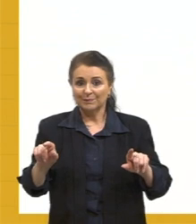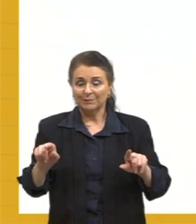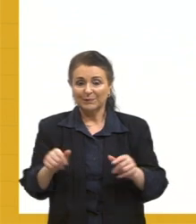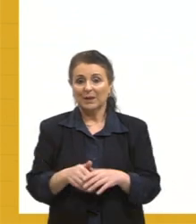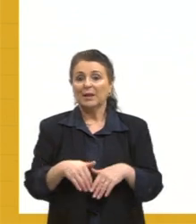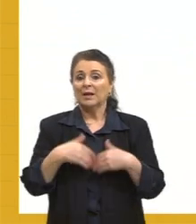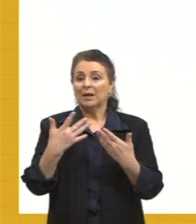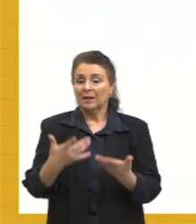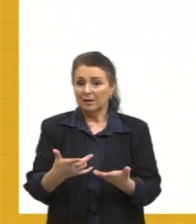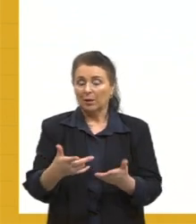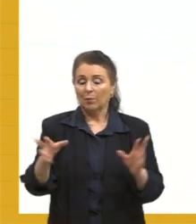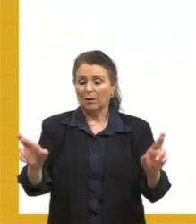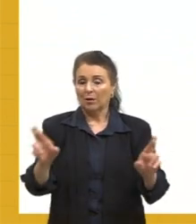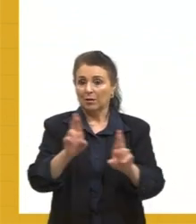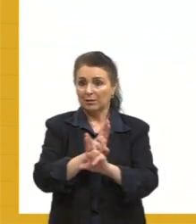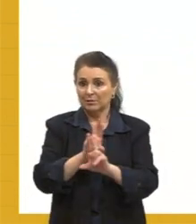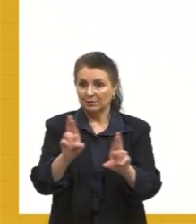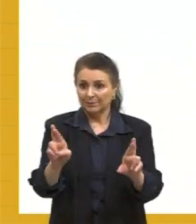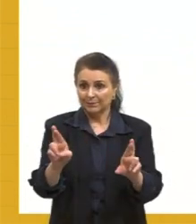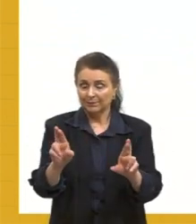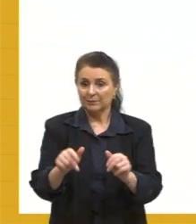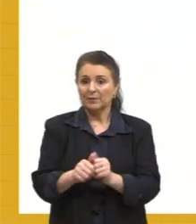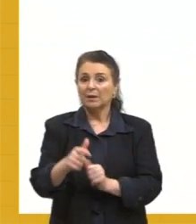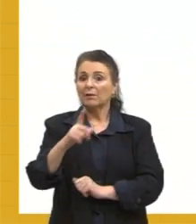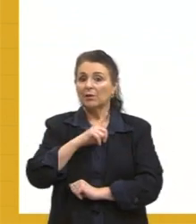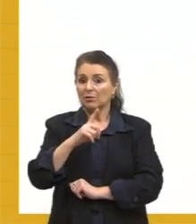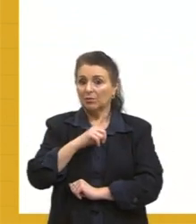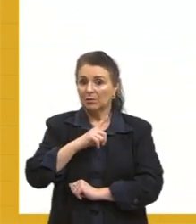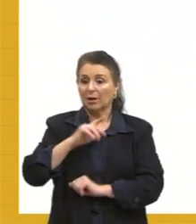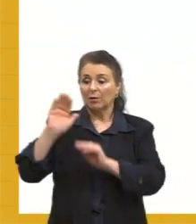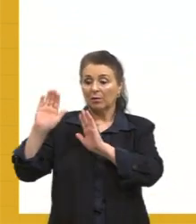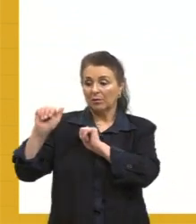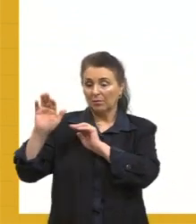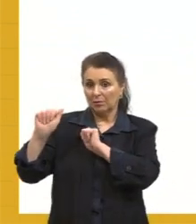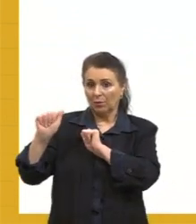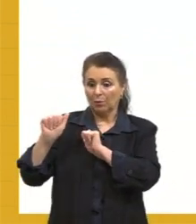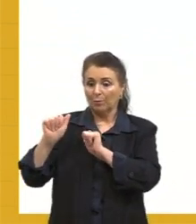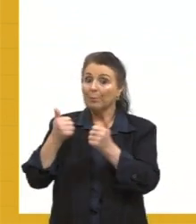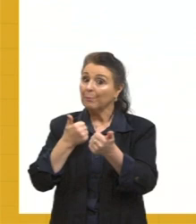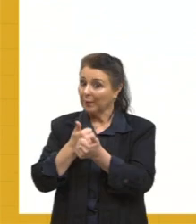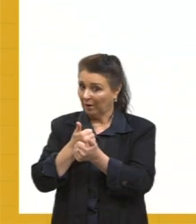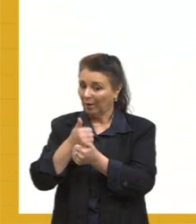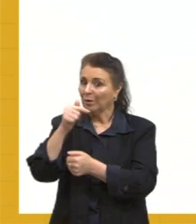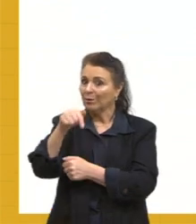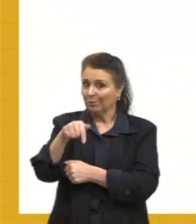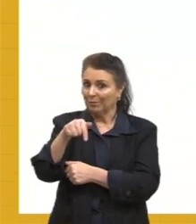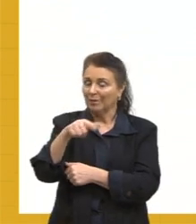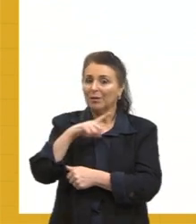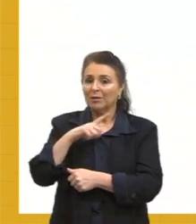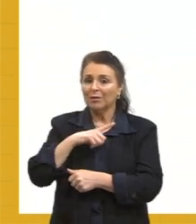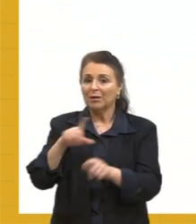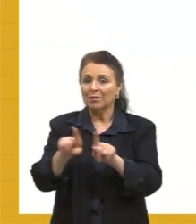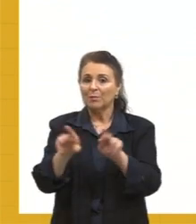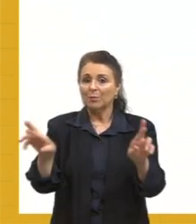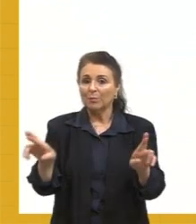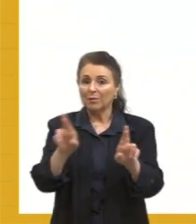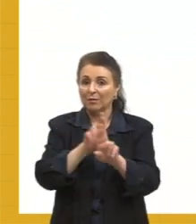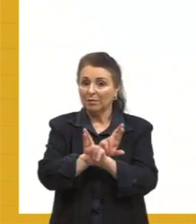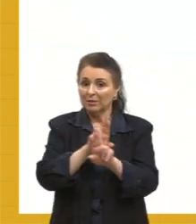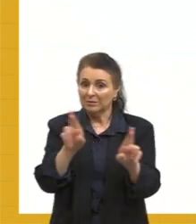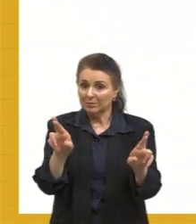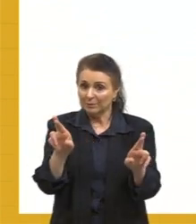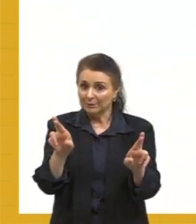Então, além dessa relação que a gente tem com o espanhol, muito próxima, a gente tem também uma relação de